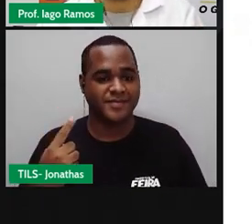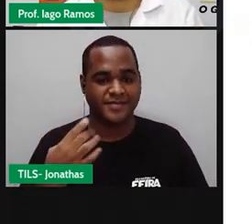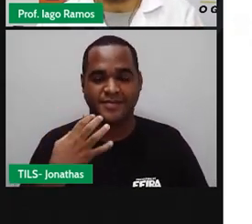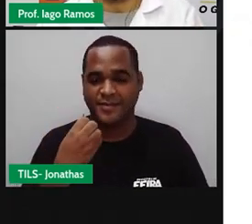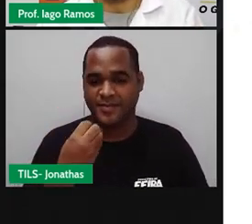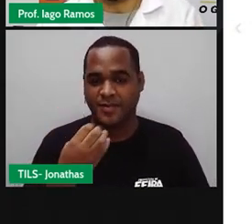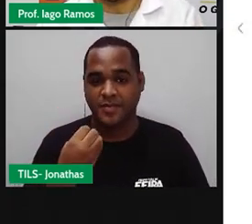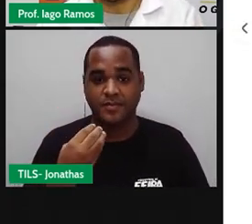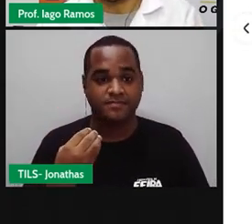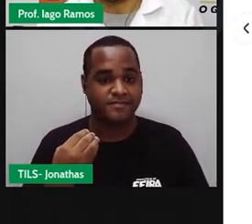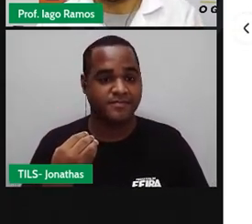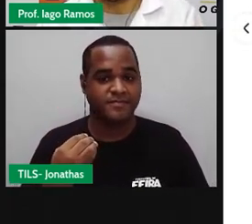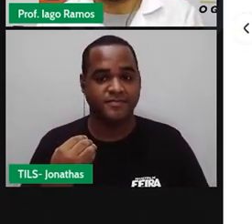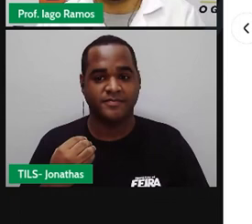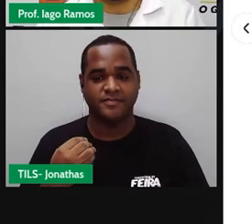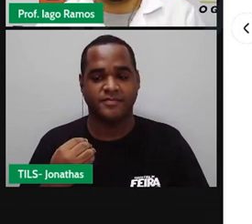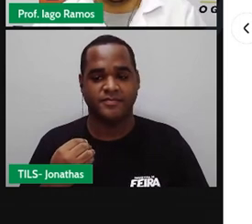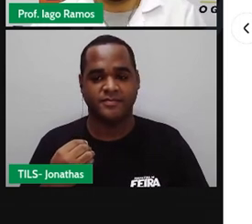bom,